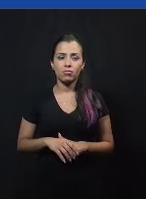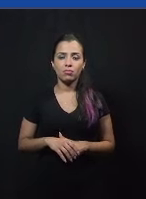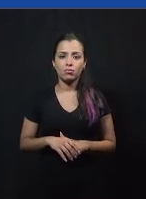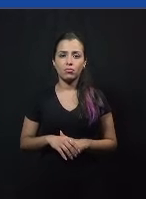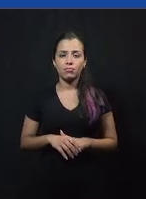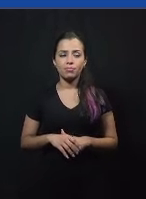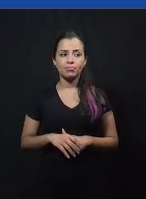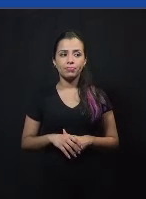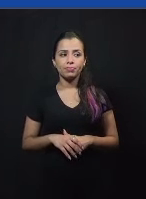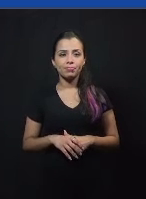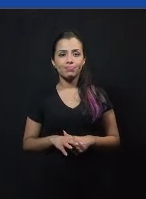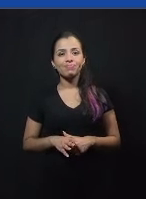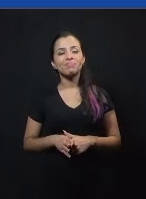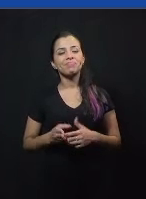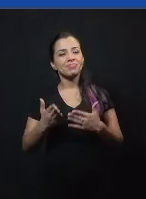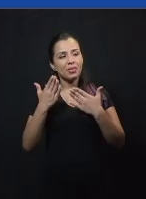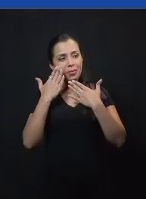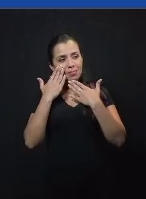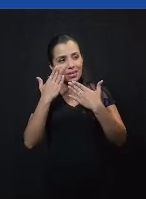Obrigada, Vitória.